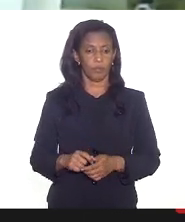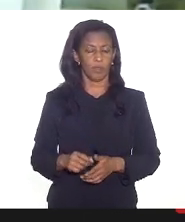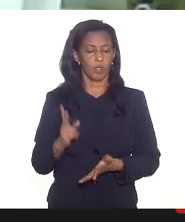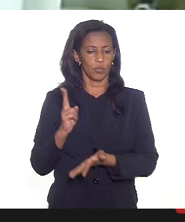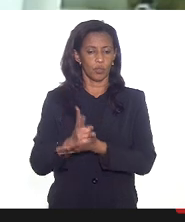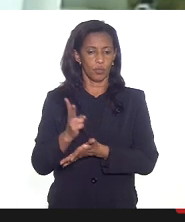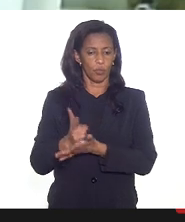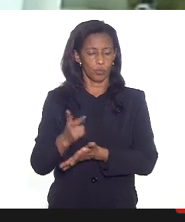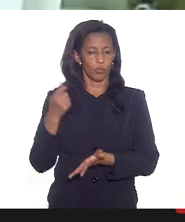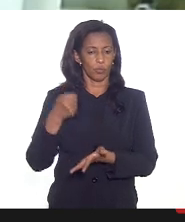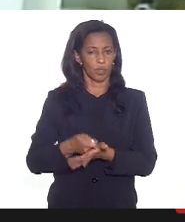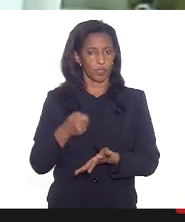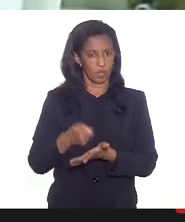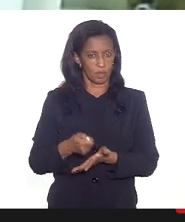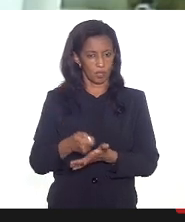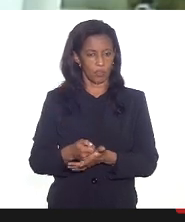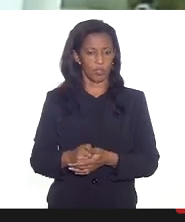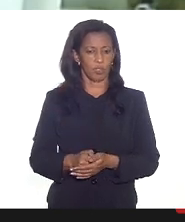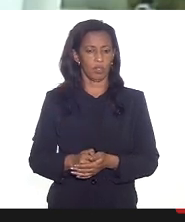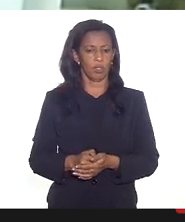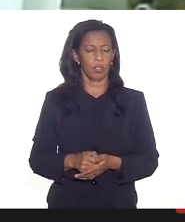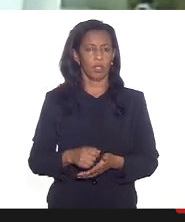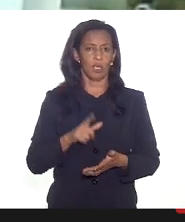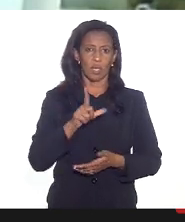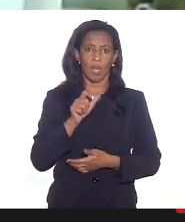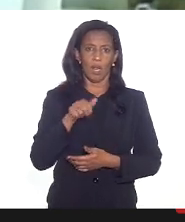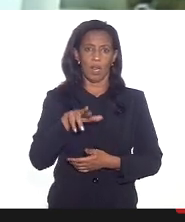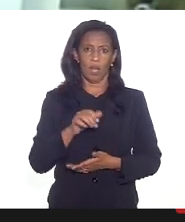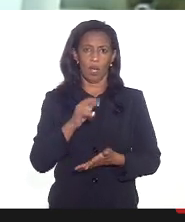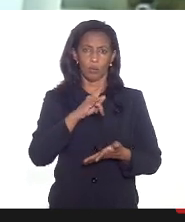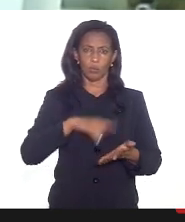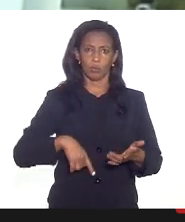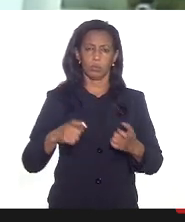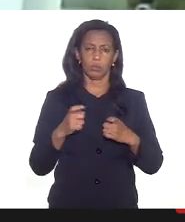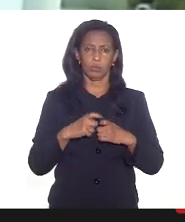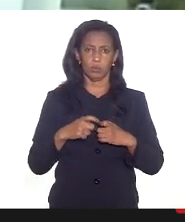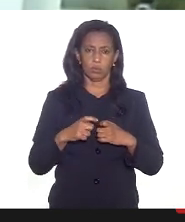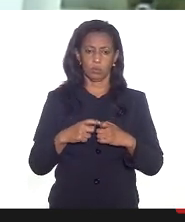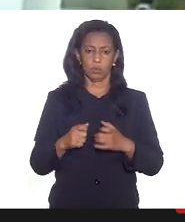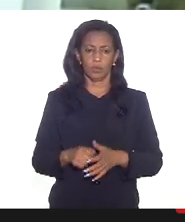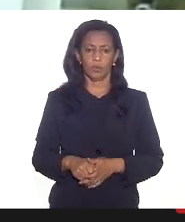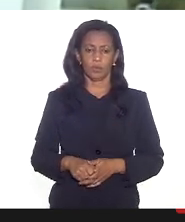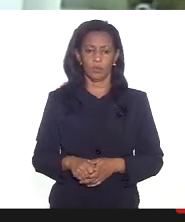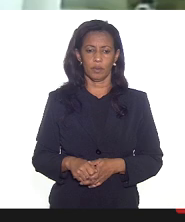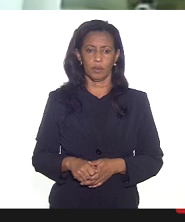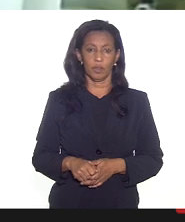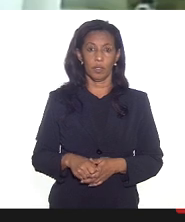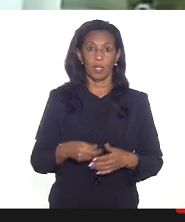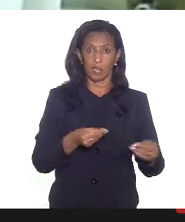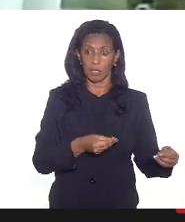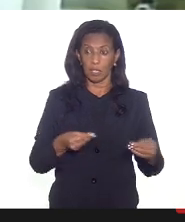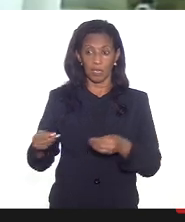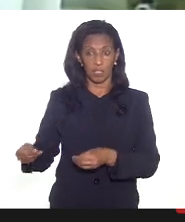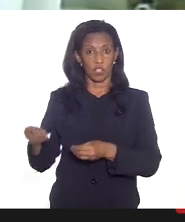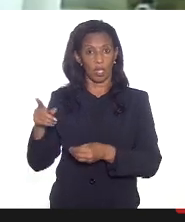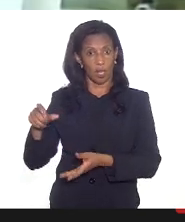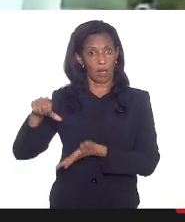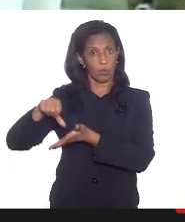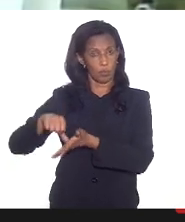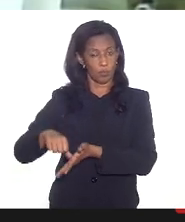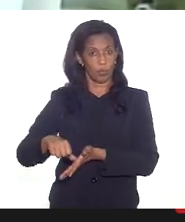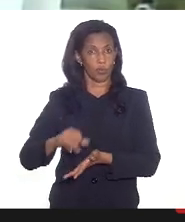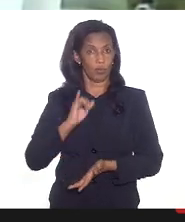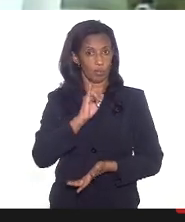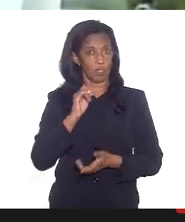continuam exigindo esse laudo médico inclusive que retém o laudo médico no posto então se